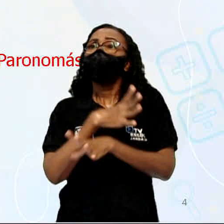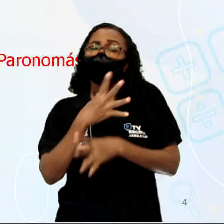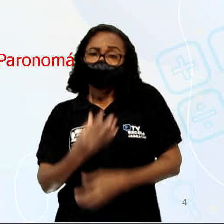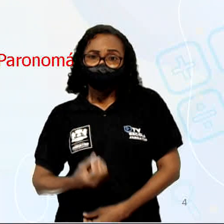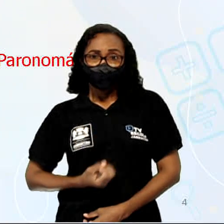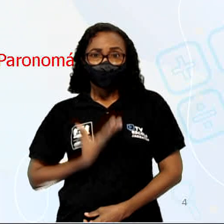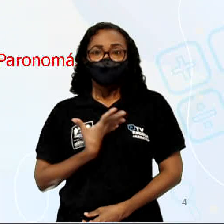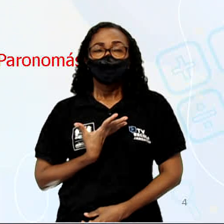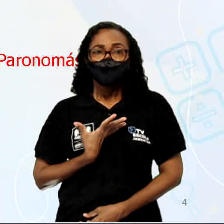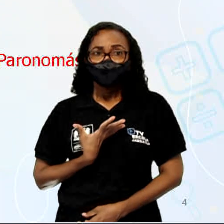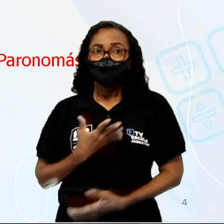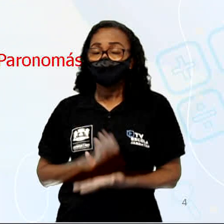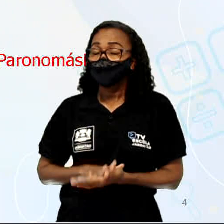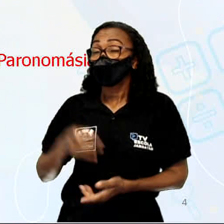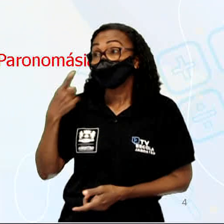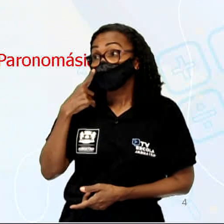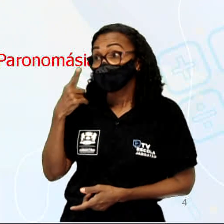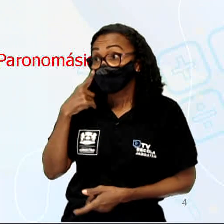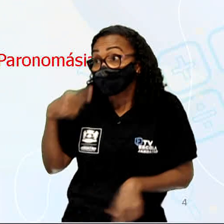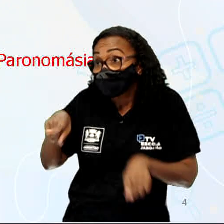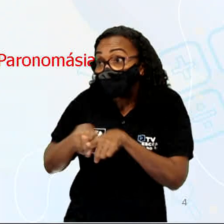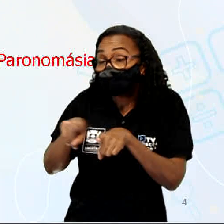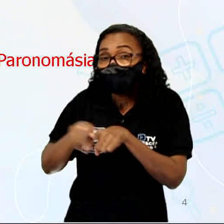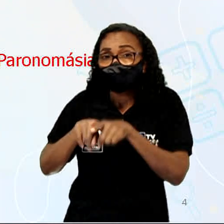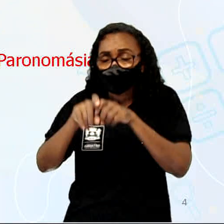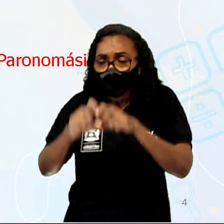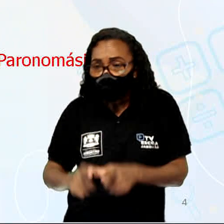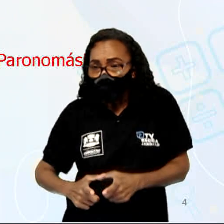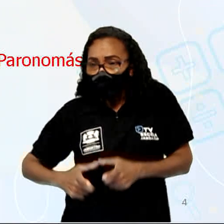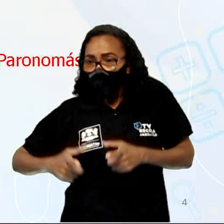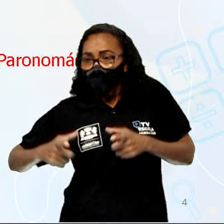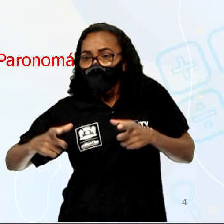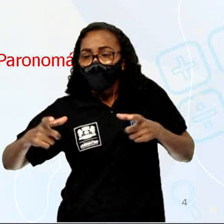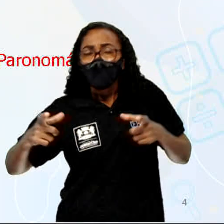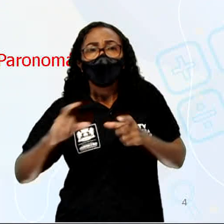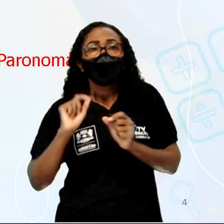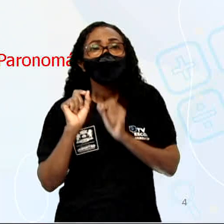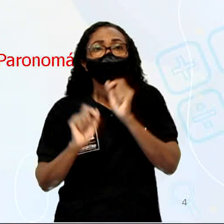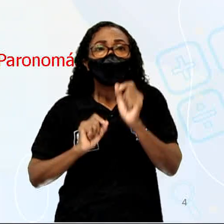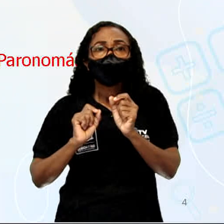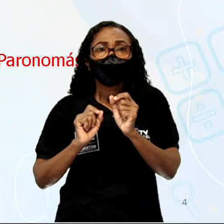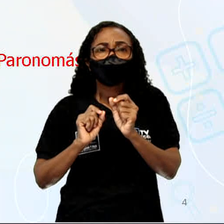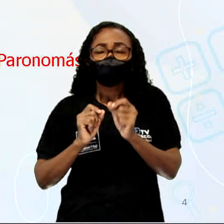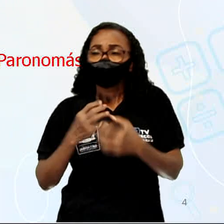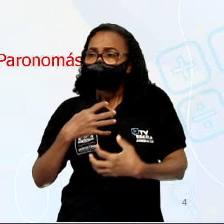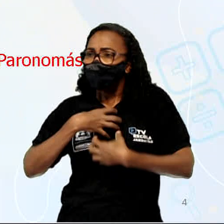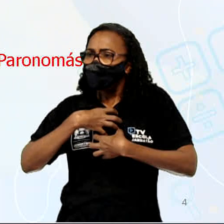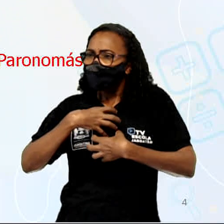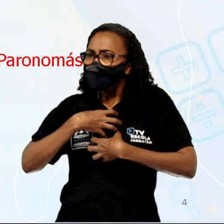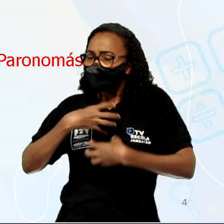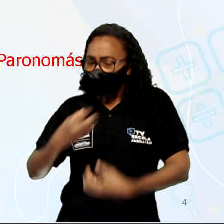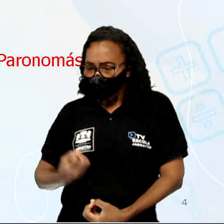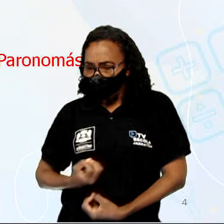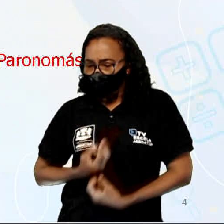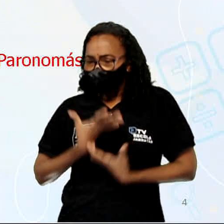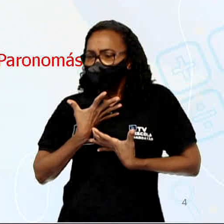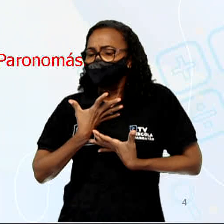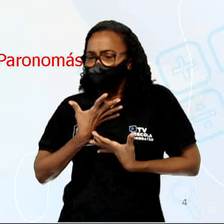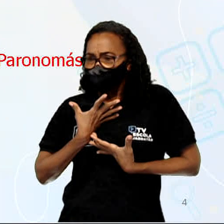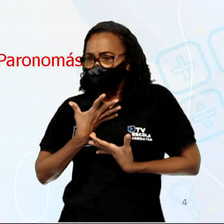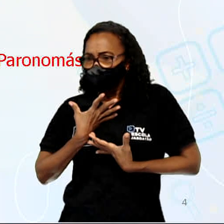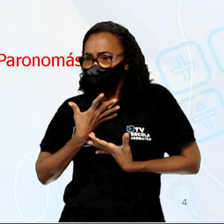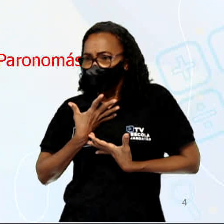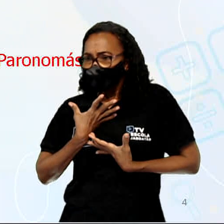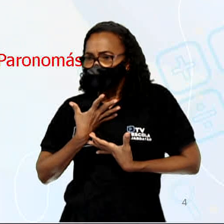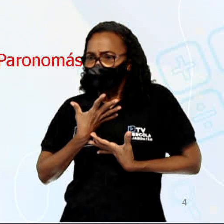também que, nesse alargamento de sensibilidade poética causado pela metáfora,